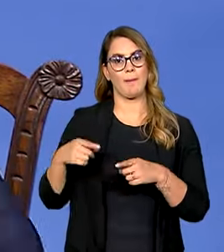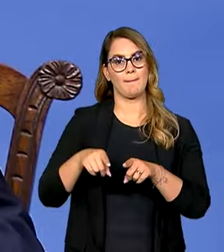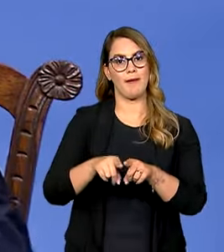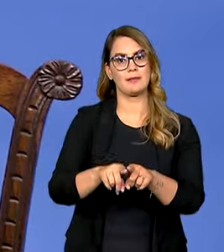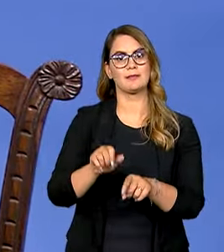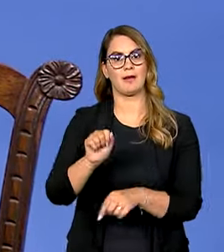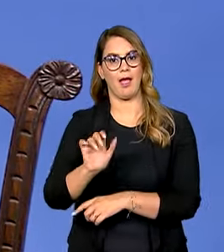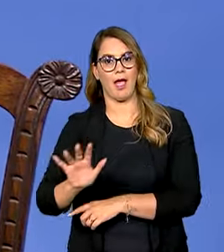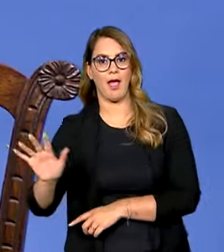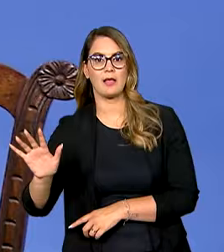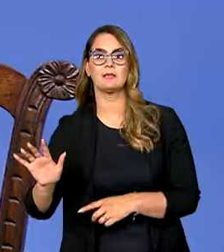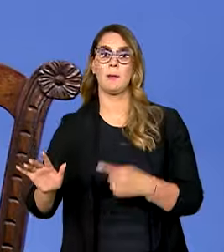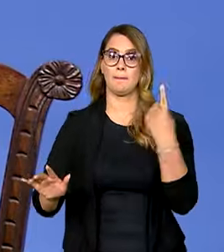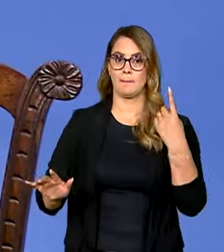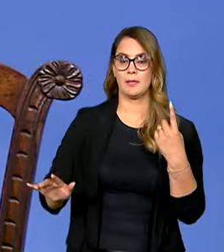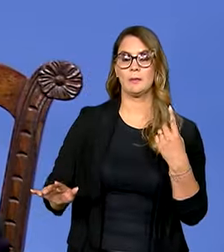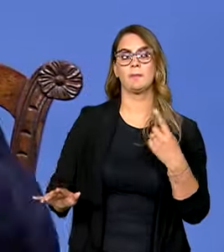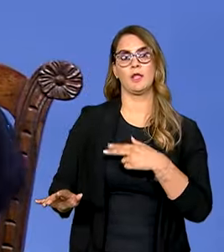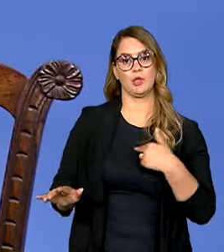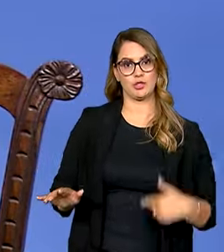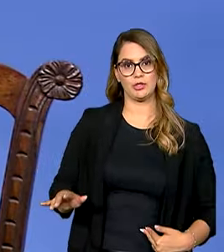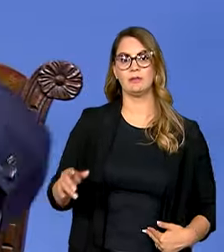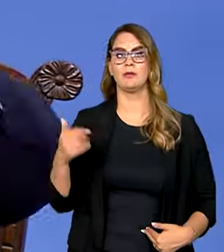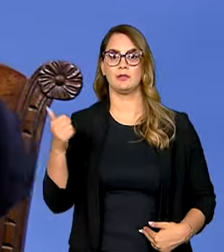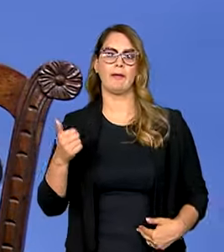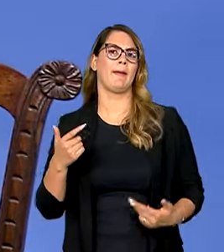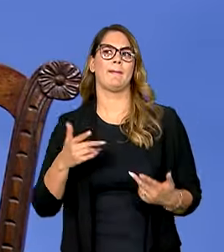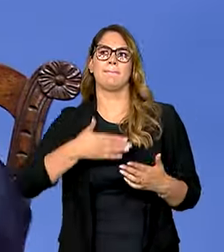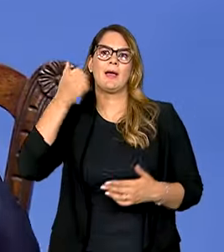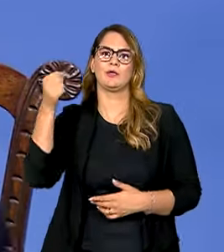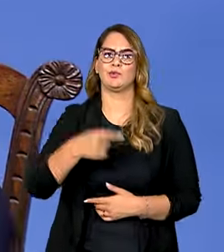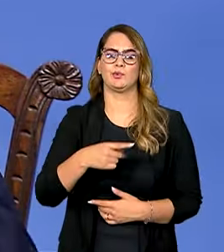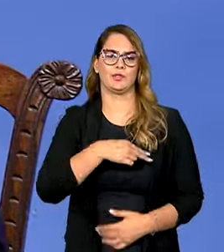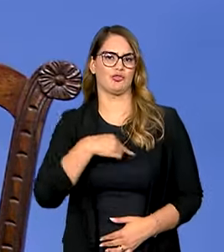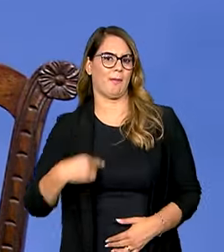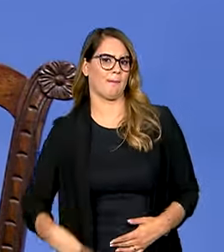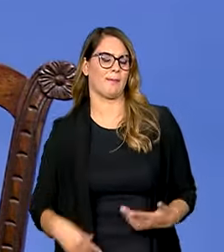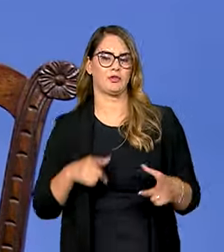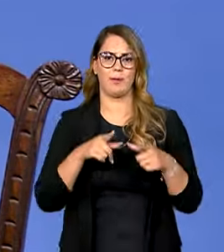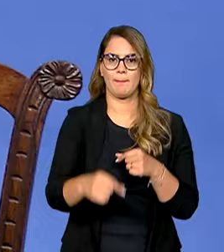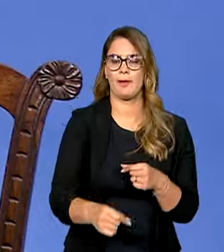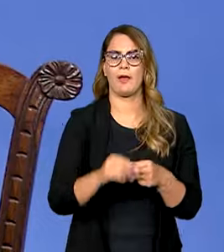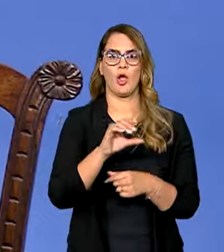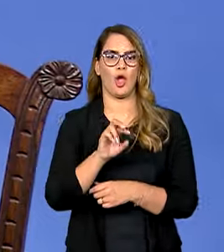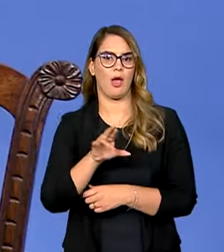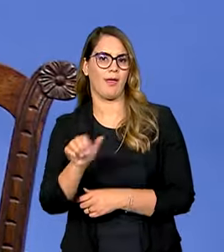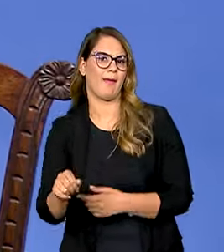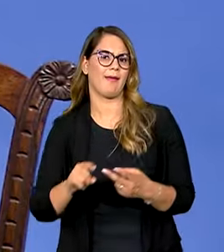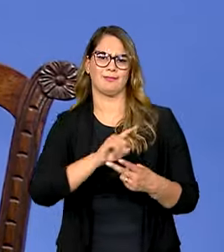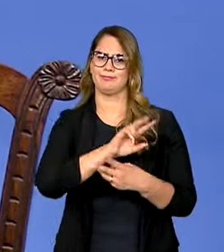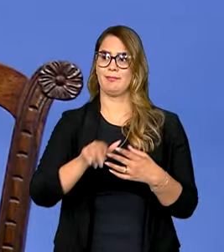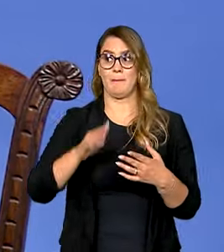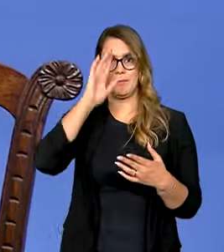depois da China, é o nosso maior parceiro comercial na Ásia, inclusive a frente do Japão, Coreia e Índia. Ou é um parceiro muito importante, nós exportamos